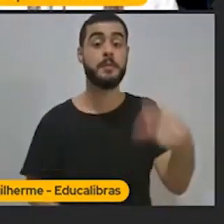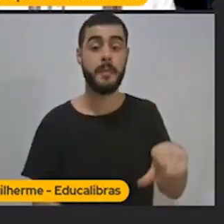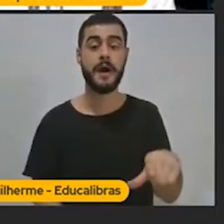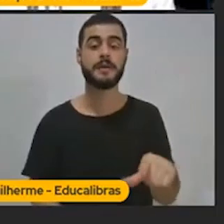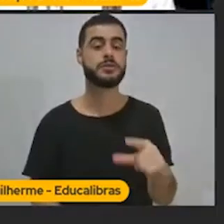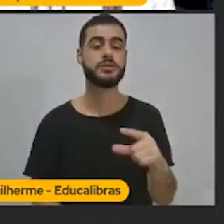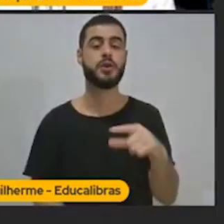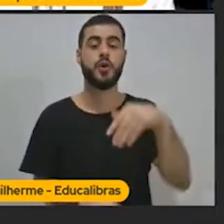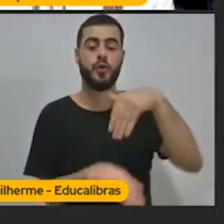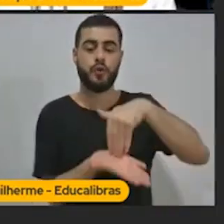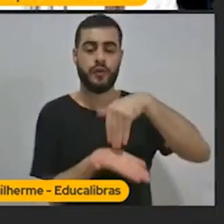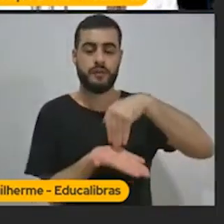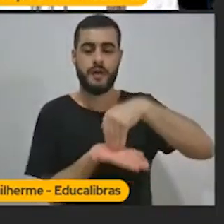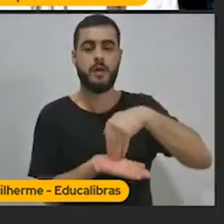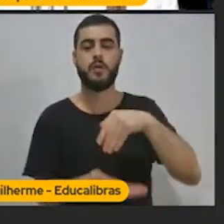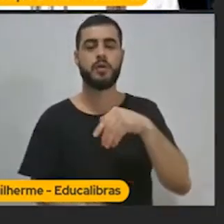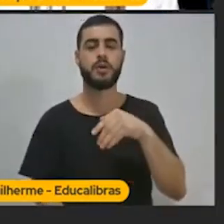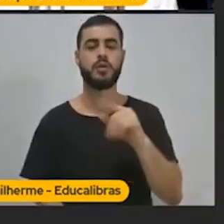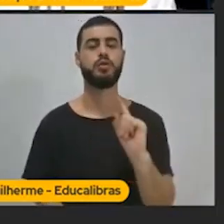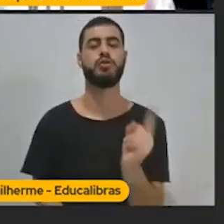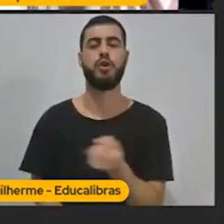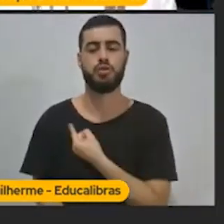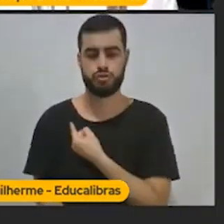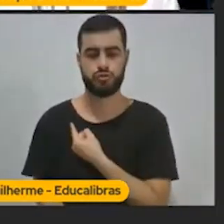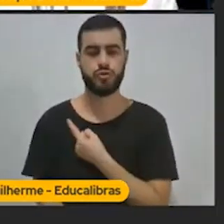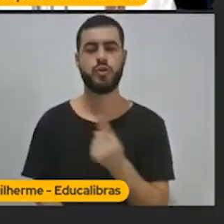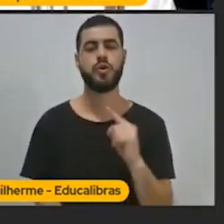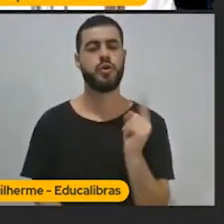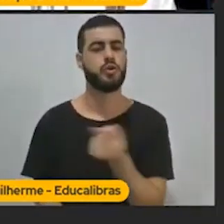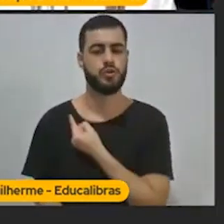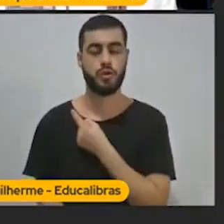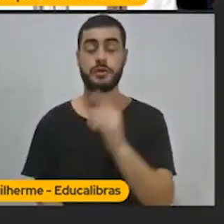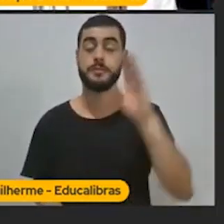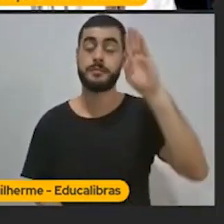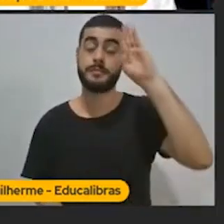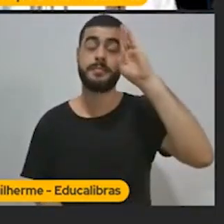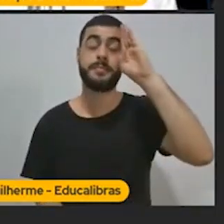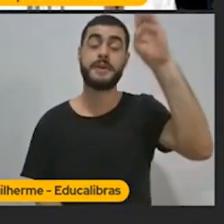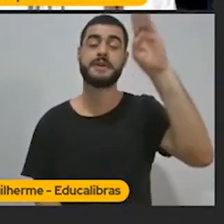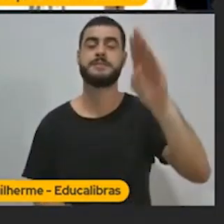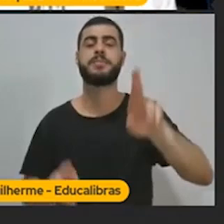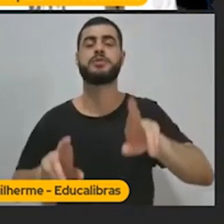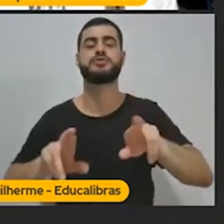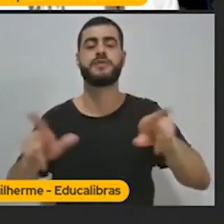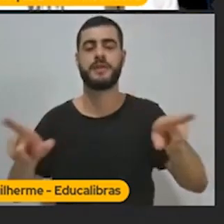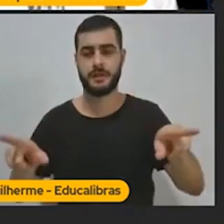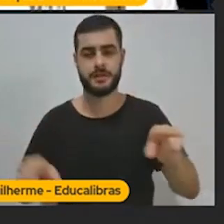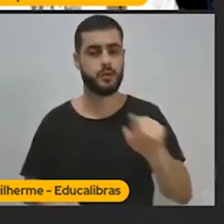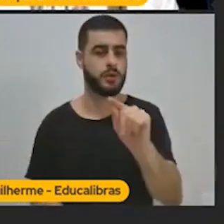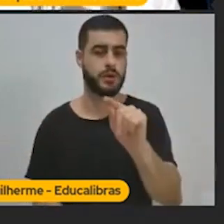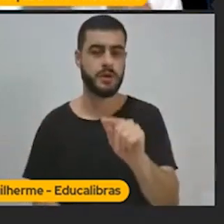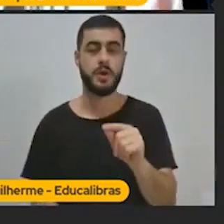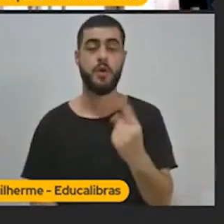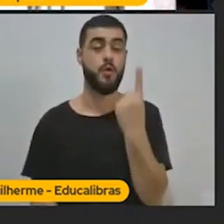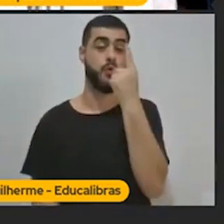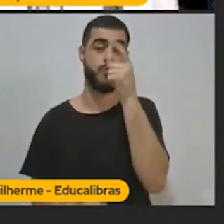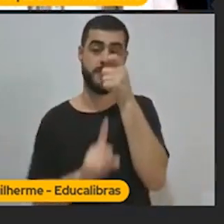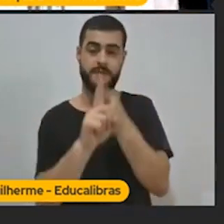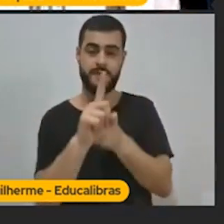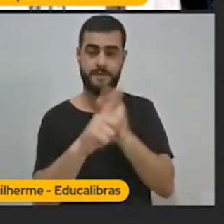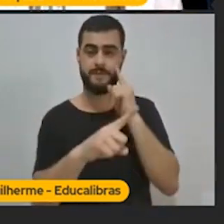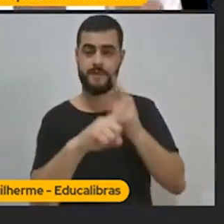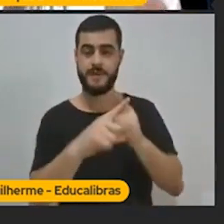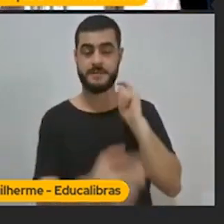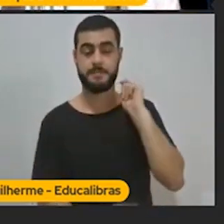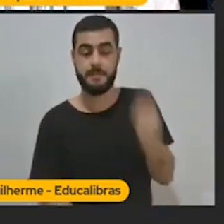Aí coloca a principal diferença. Qual é a principal diferença? Ah, você só paga uma vez por mês e tem acesso a absolutamente tudo. Você paga em 12 vezes.